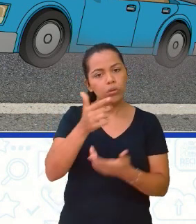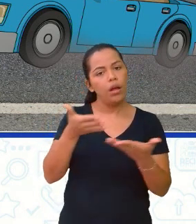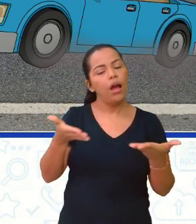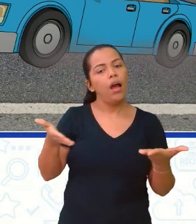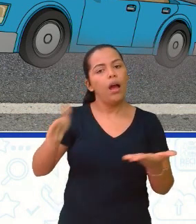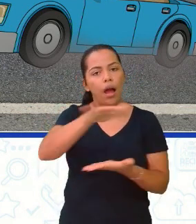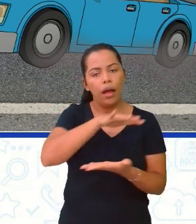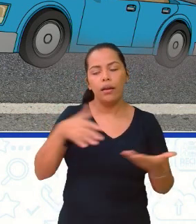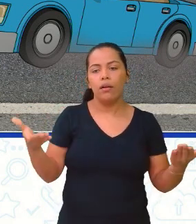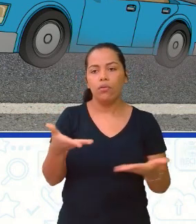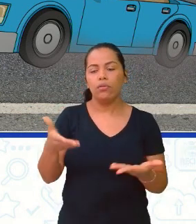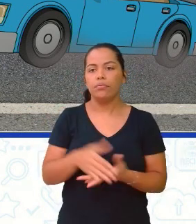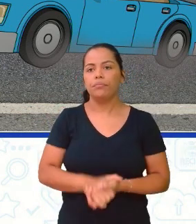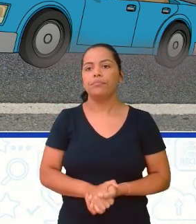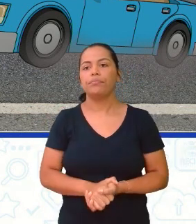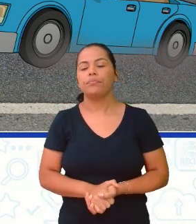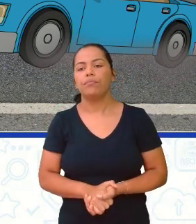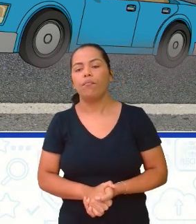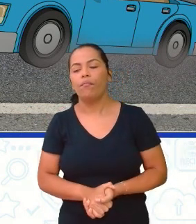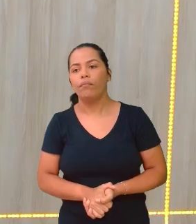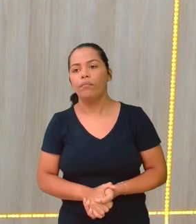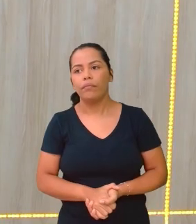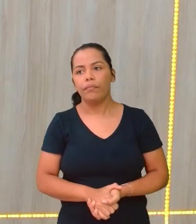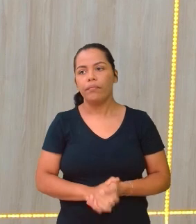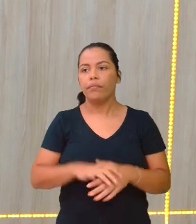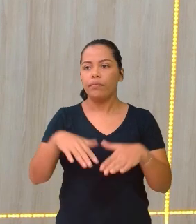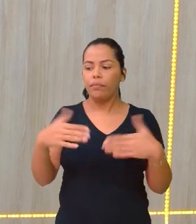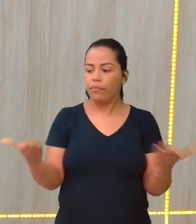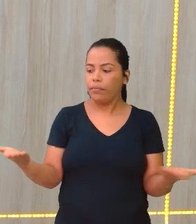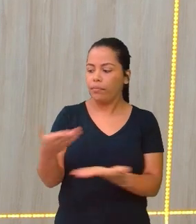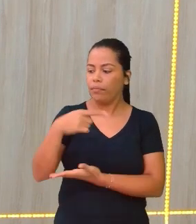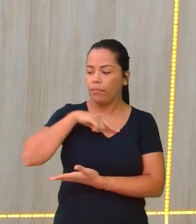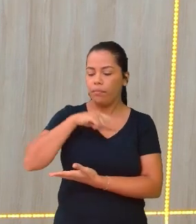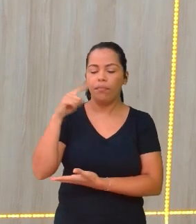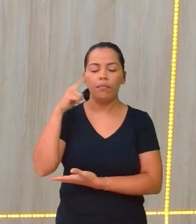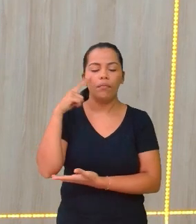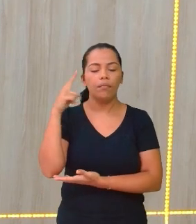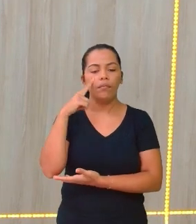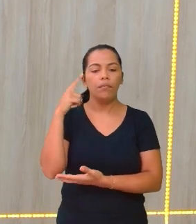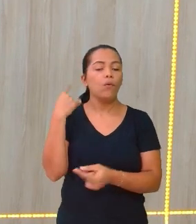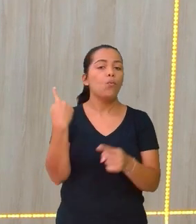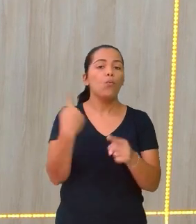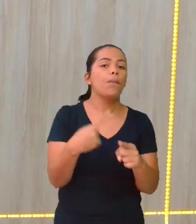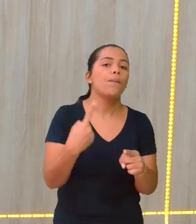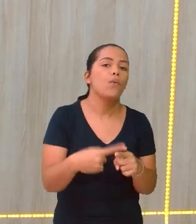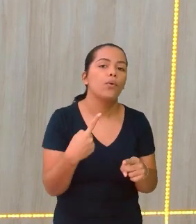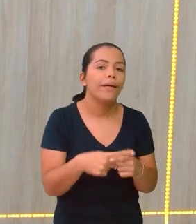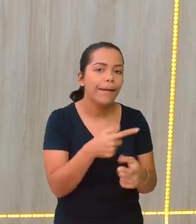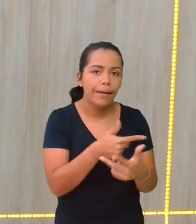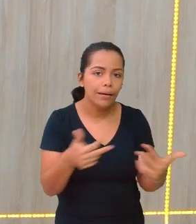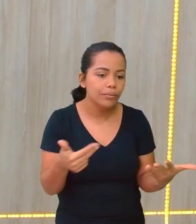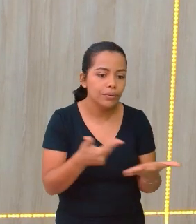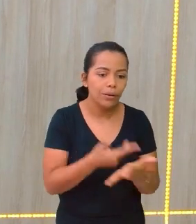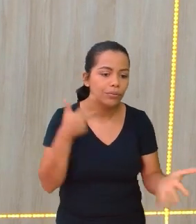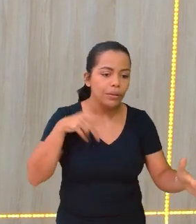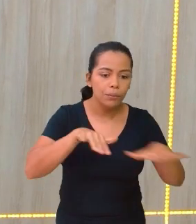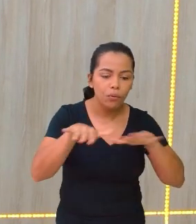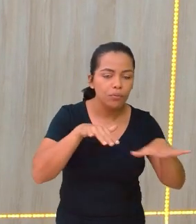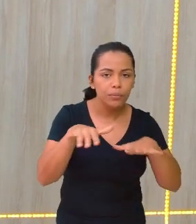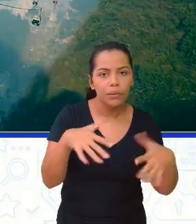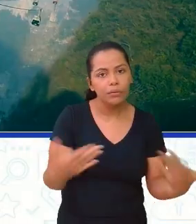o que é que nós vamos analisar hoje em relação às causas desses movimentos. Vamos lá?